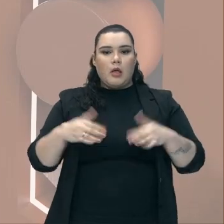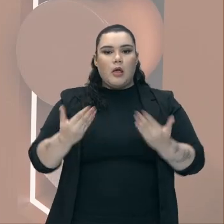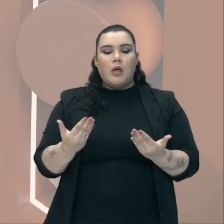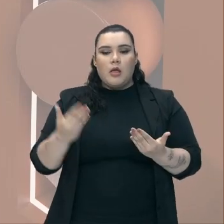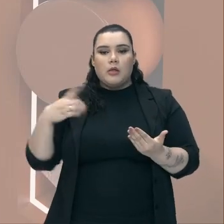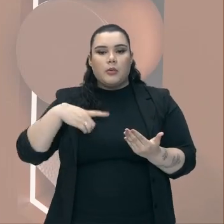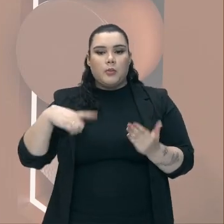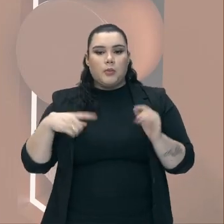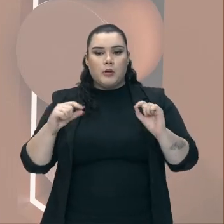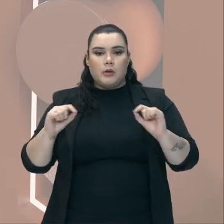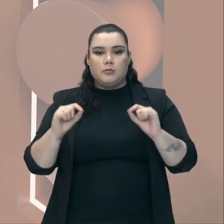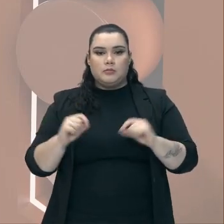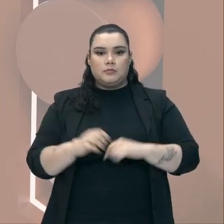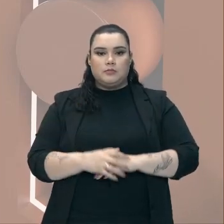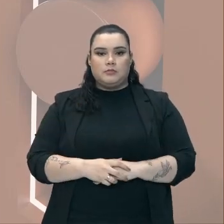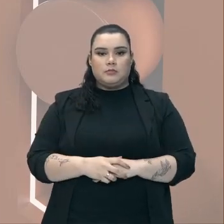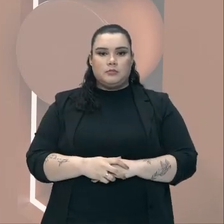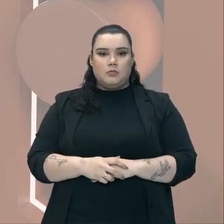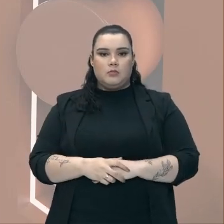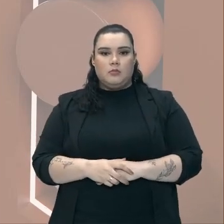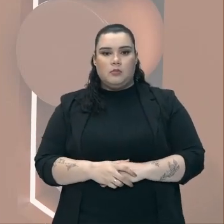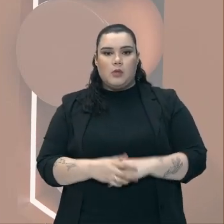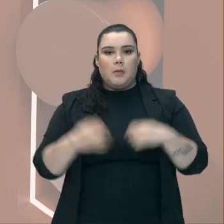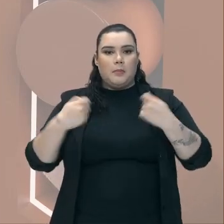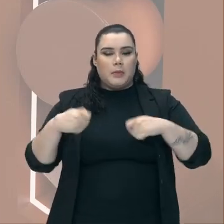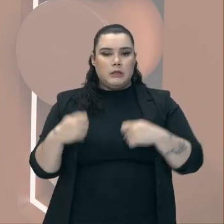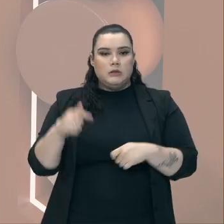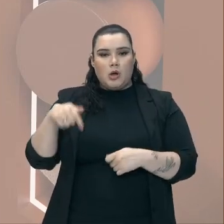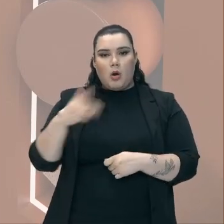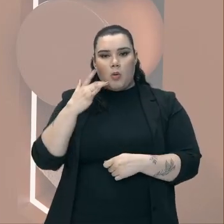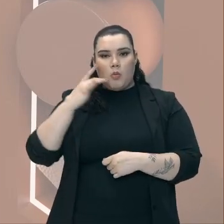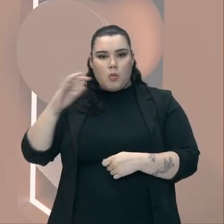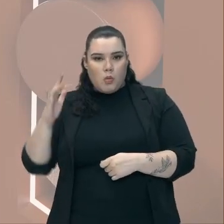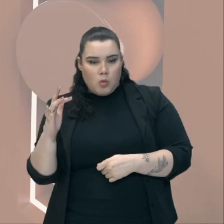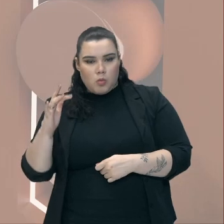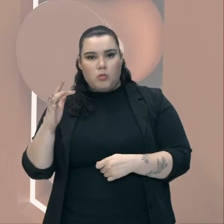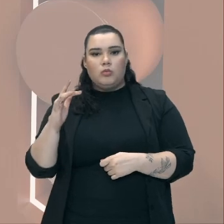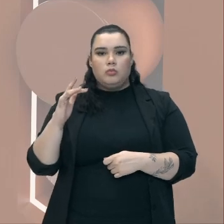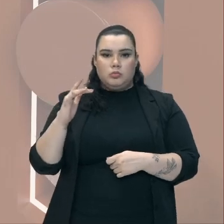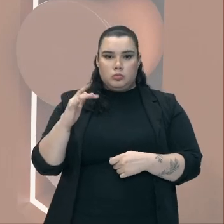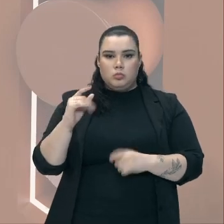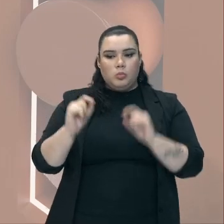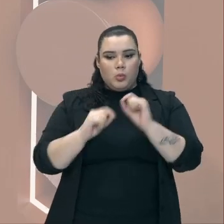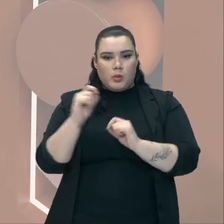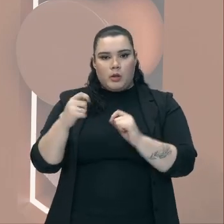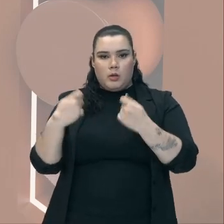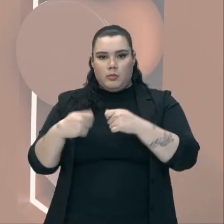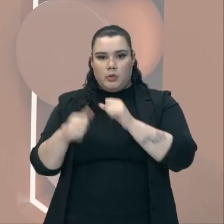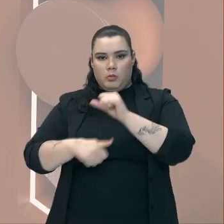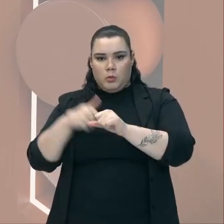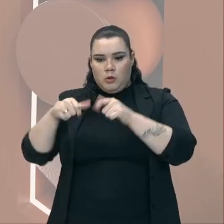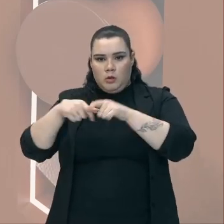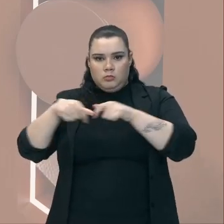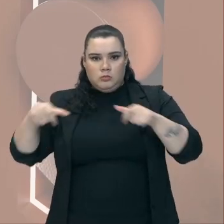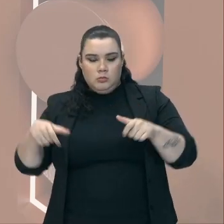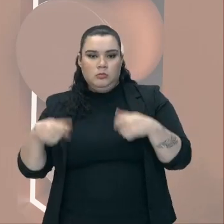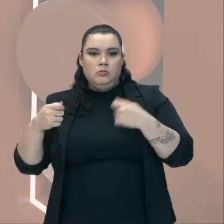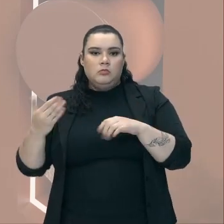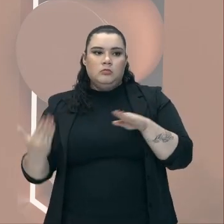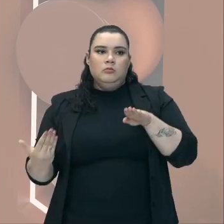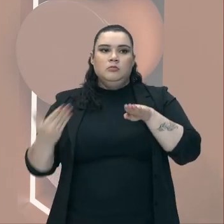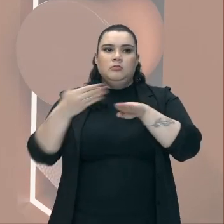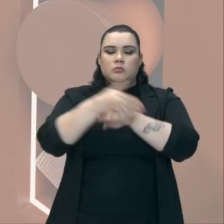Que tem que Embarrar o seu ouro E para embarrar O seu ouro Ele obrigatoriamente Tem que levar Casa de fundição